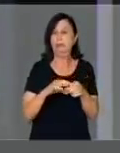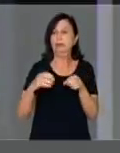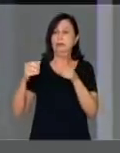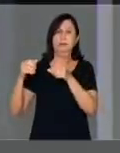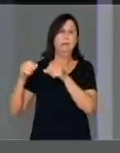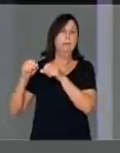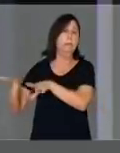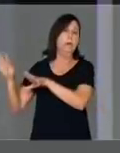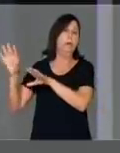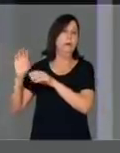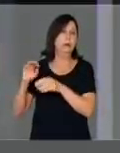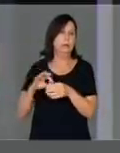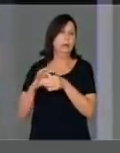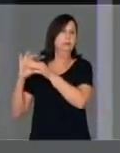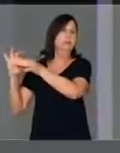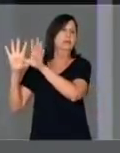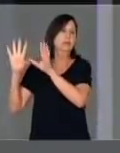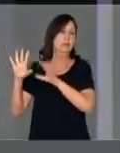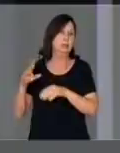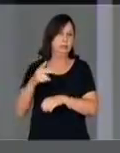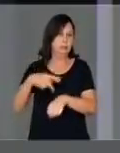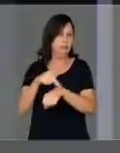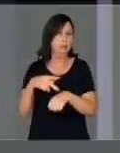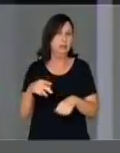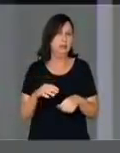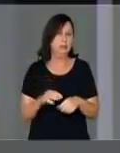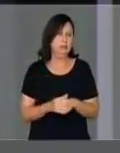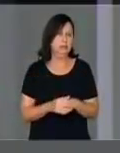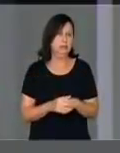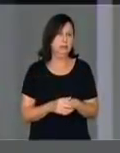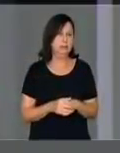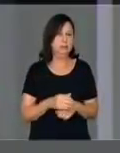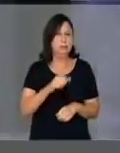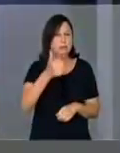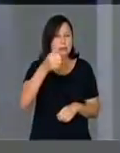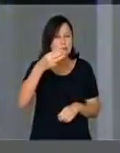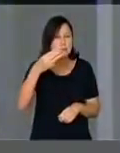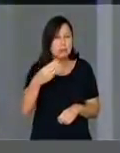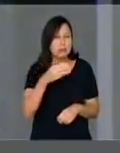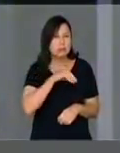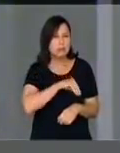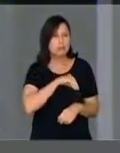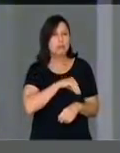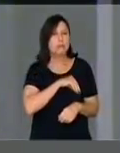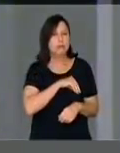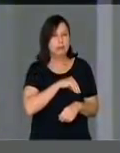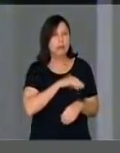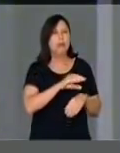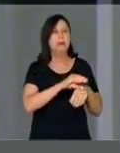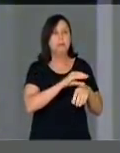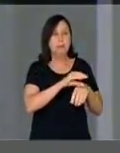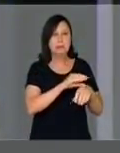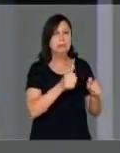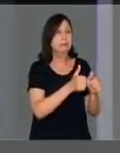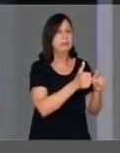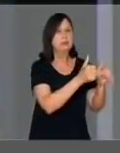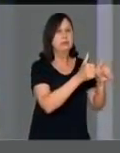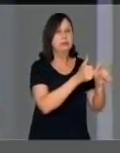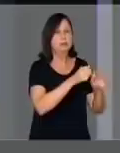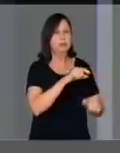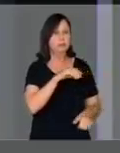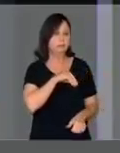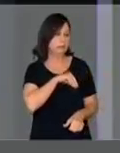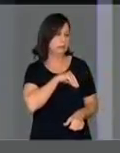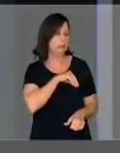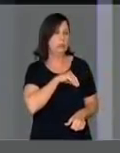não tem que ficar falando, não. O décimo terceiro é constitucional. O salário mínimo